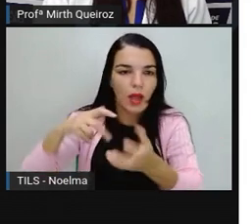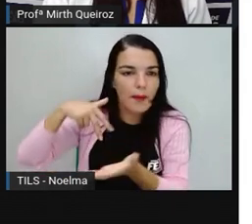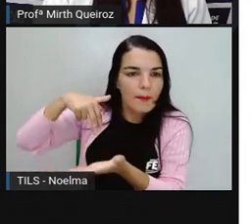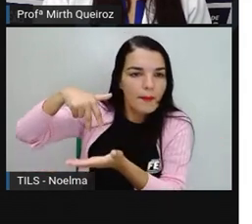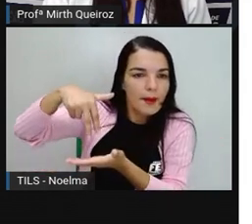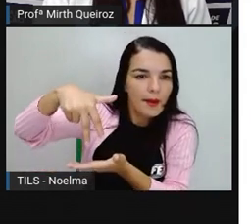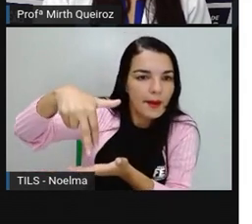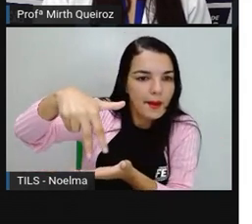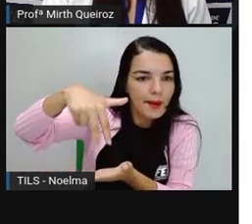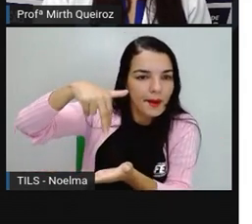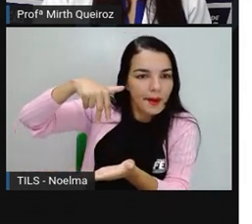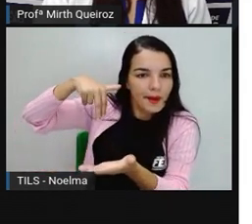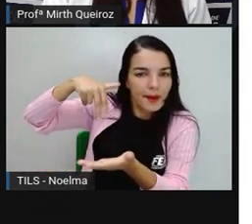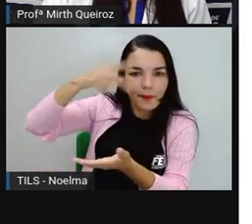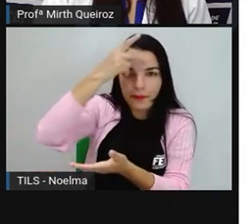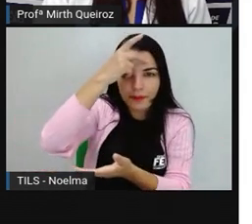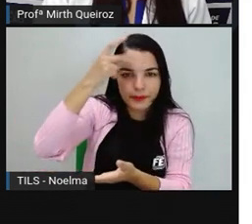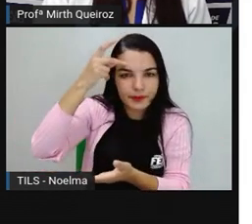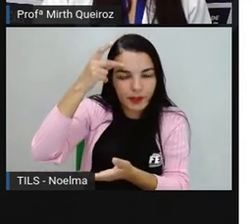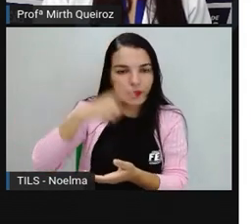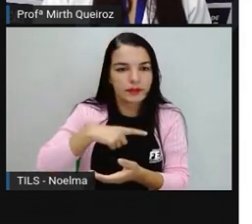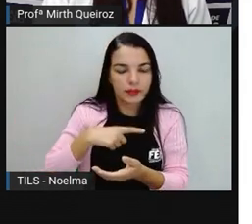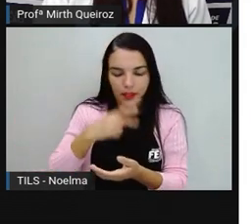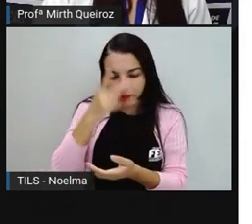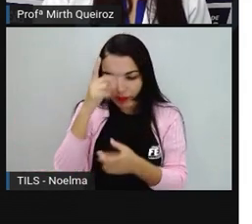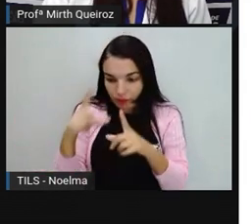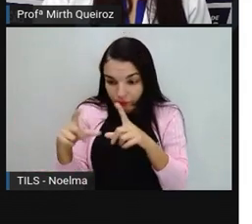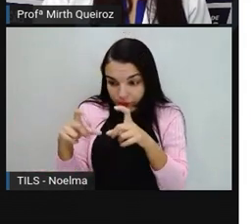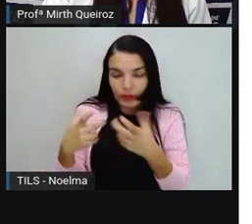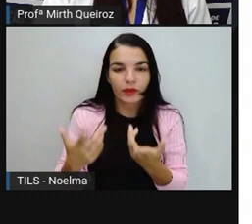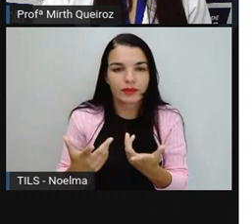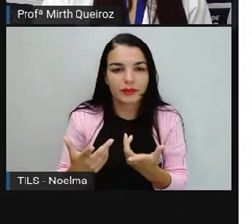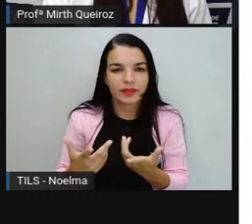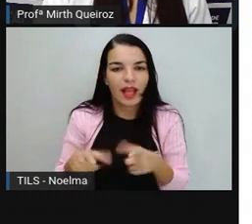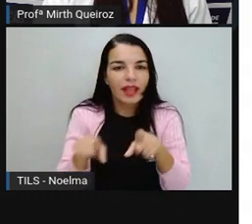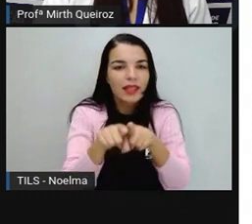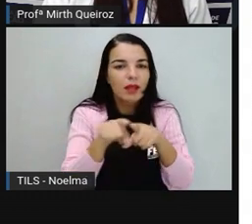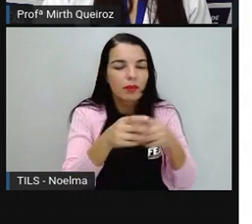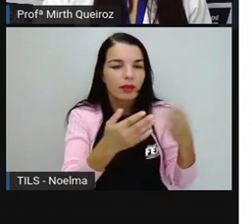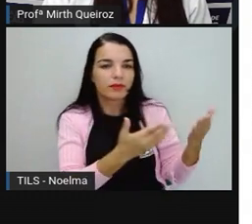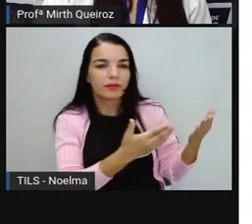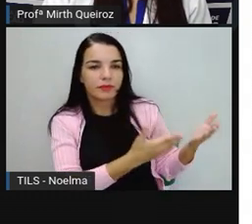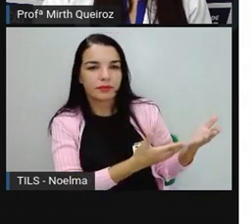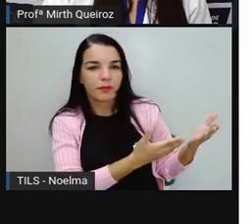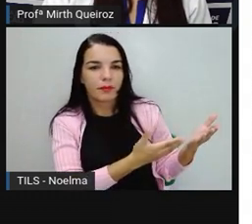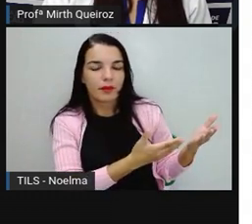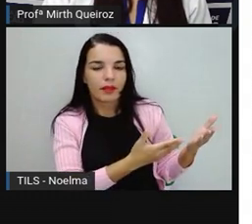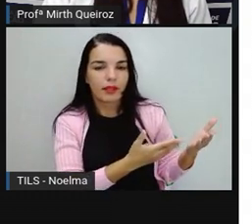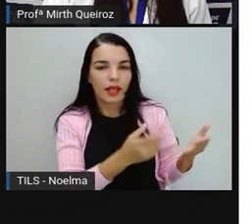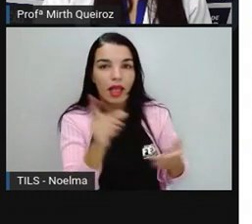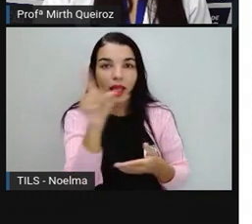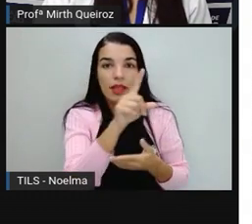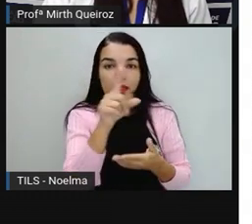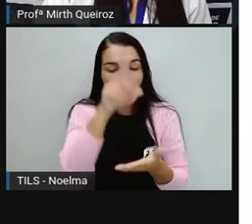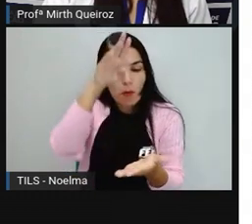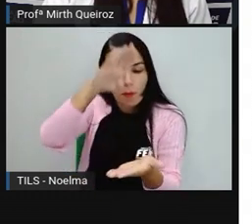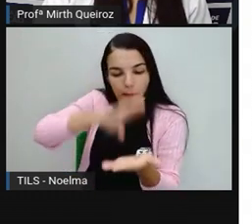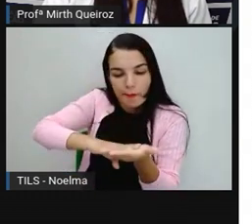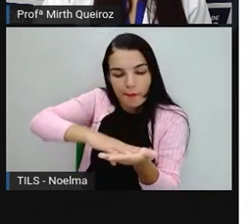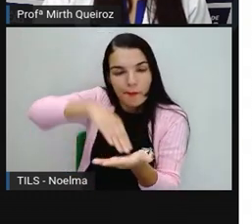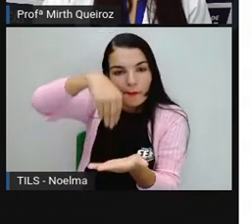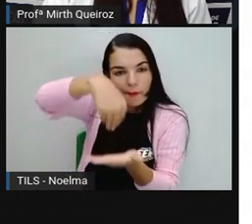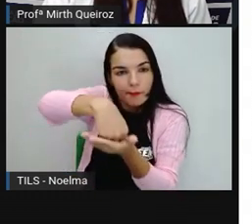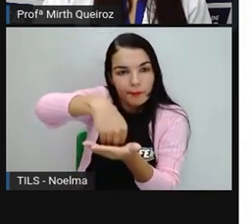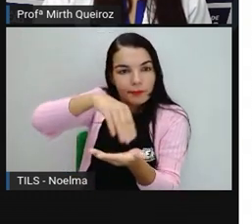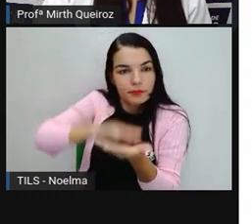Uma linguagem mista. Aviso. Não pise na grama. E nós temos aí